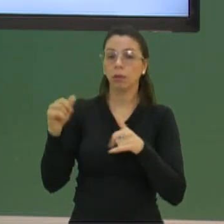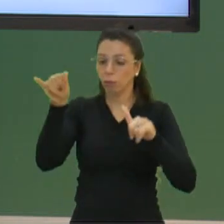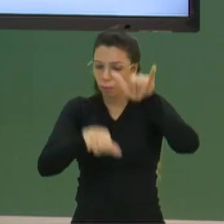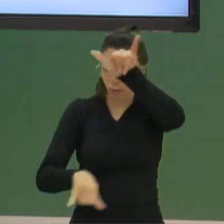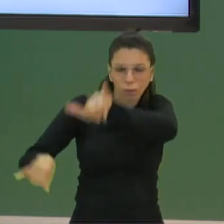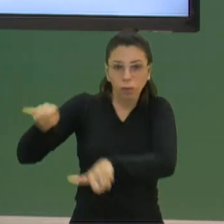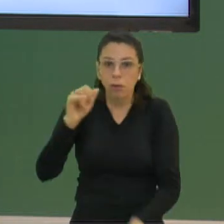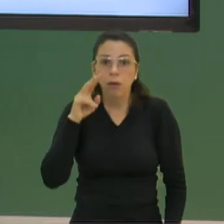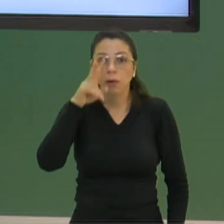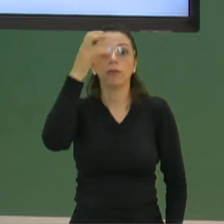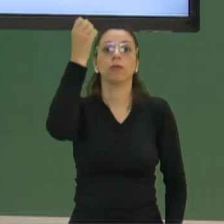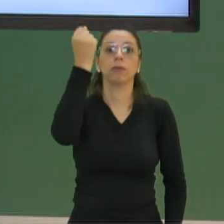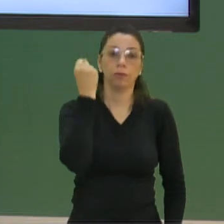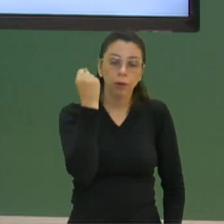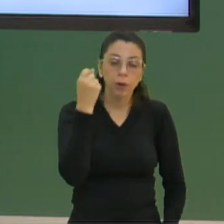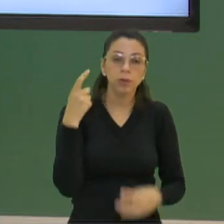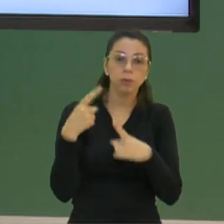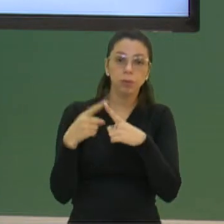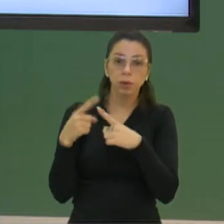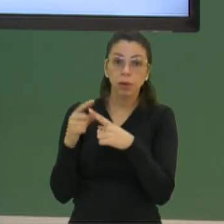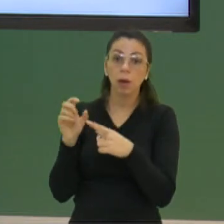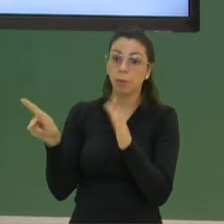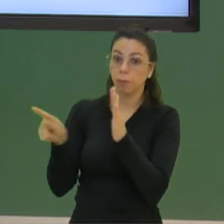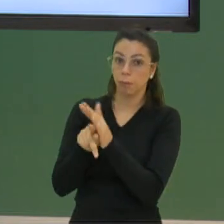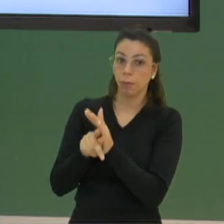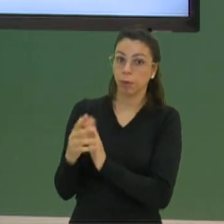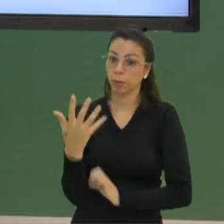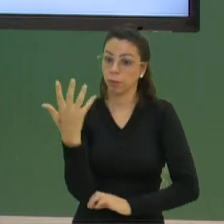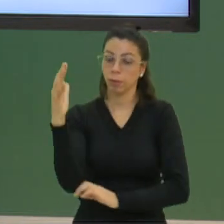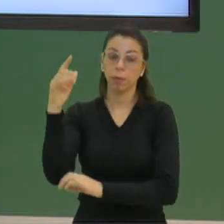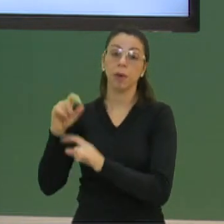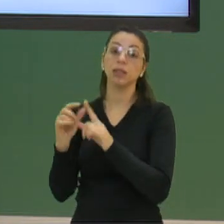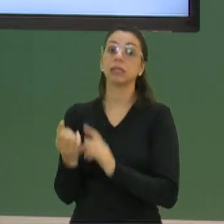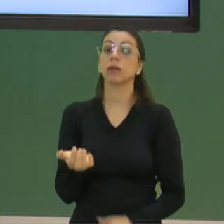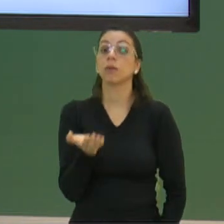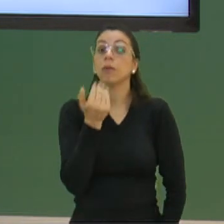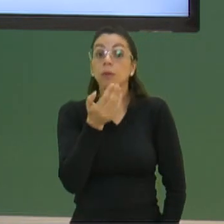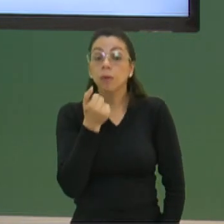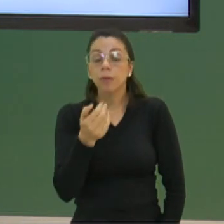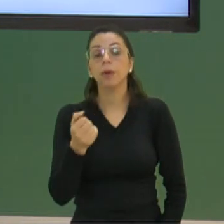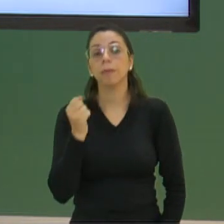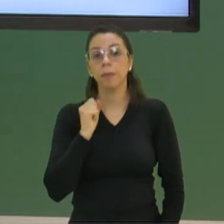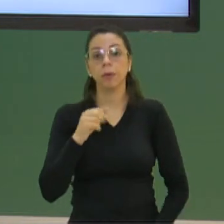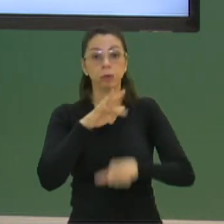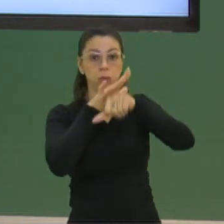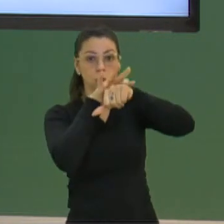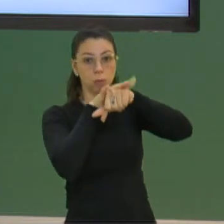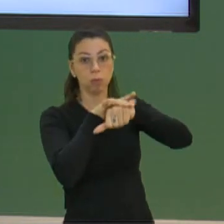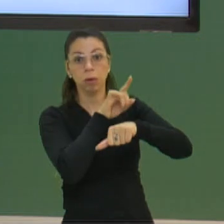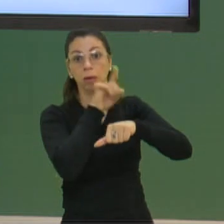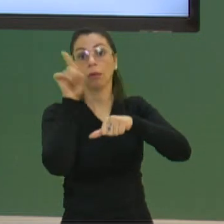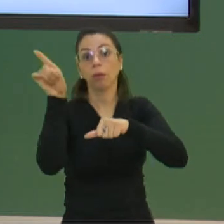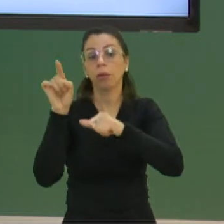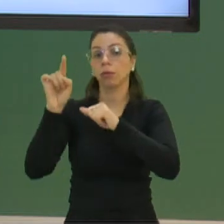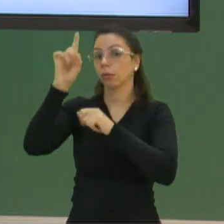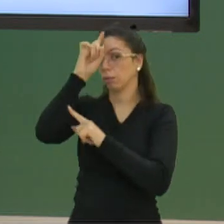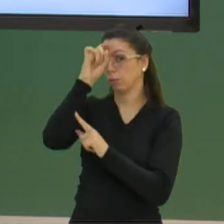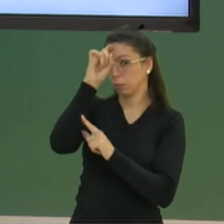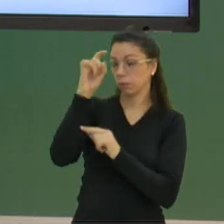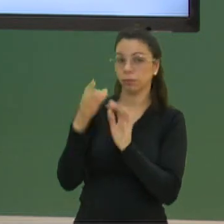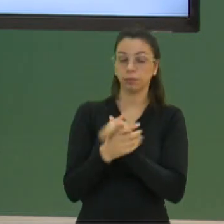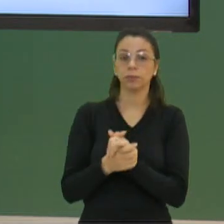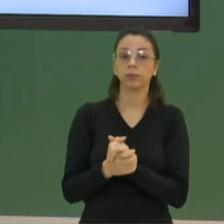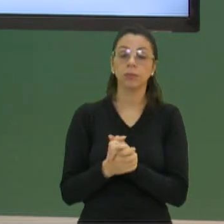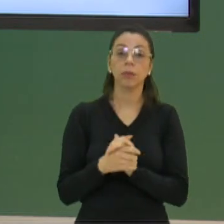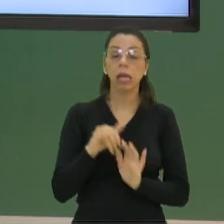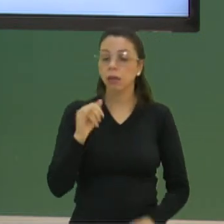vão servir para planta lá no solo. Mas, se você comer, você pode passar mal e ter que ir para o hospital. Se você ver algum dia, você pode